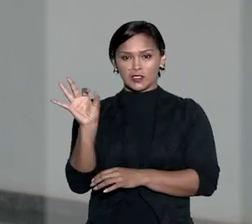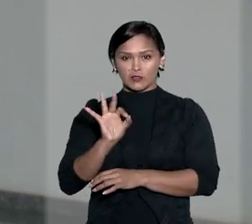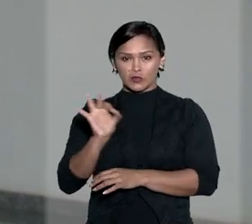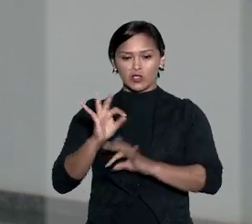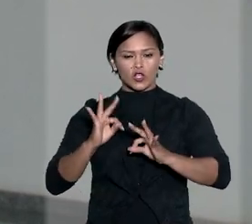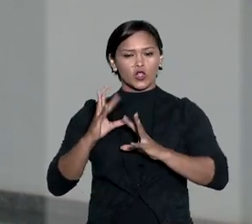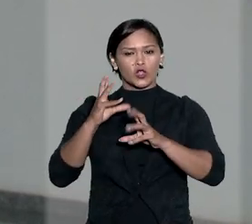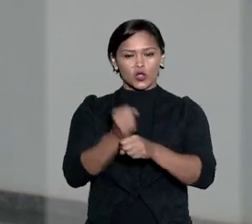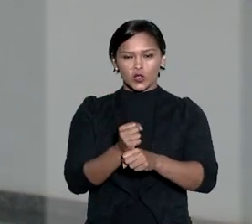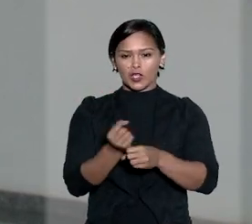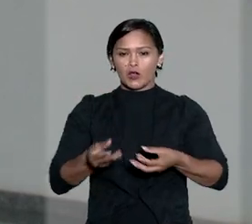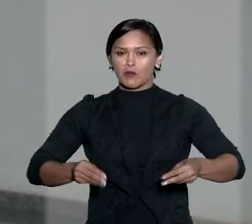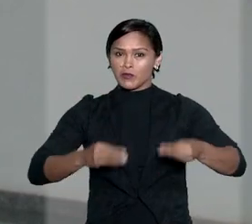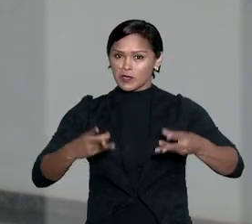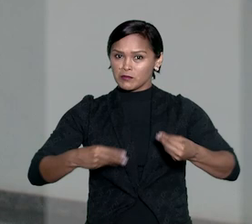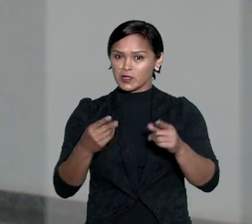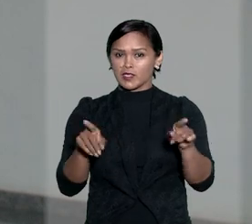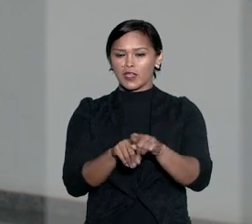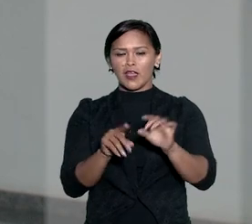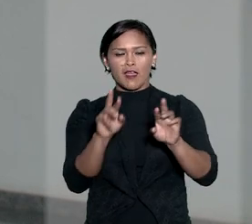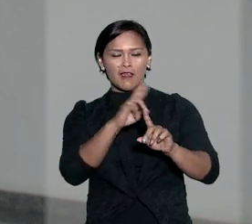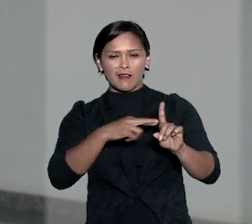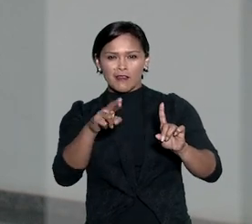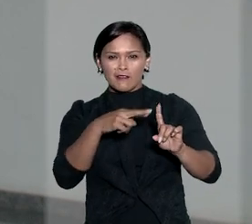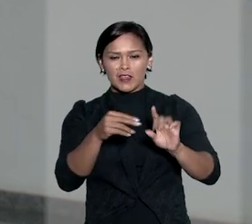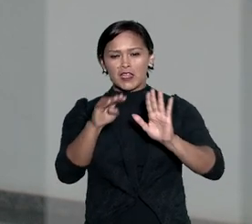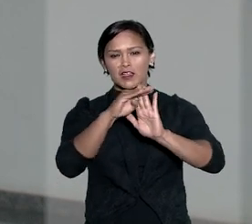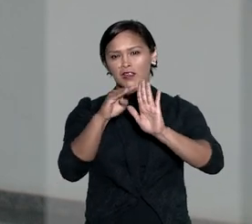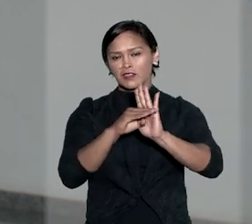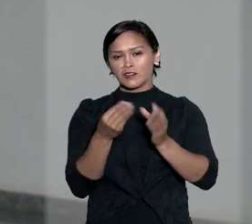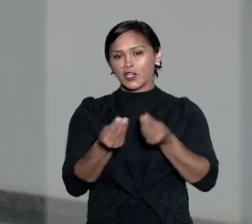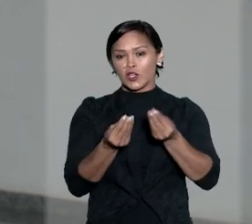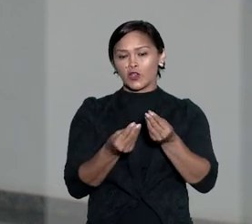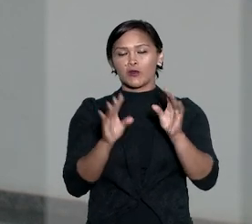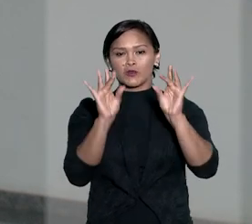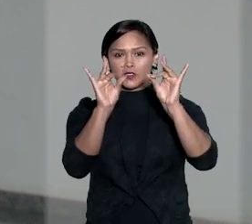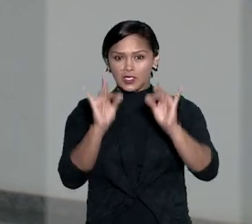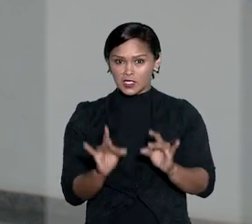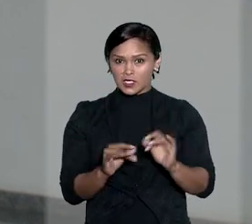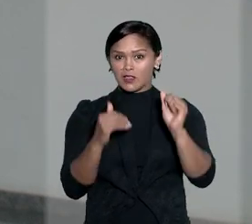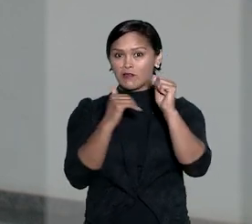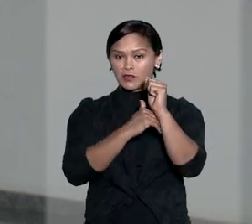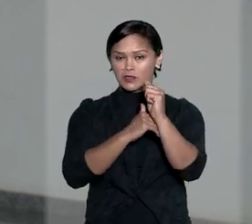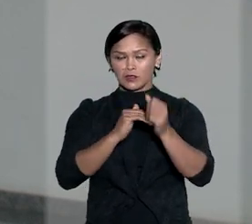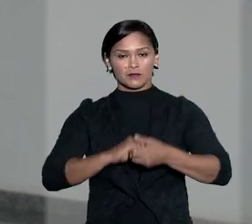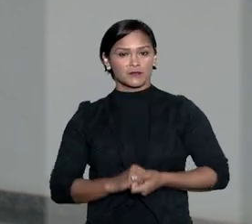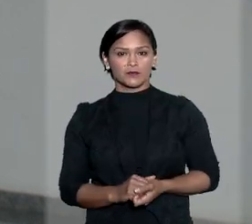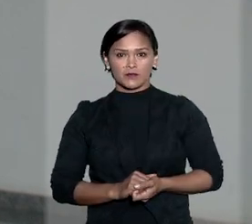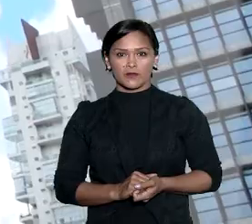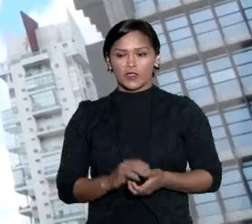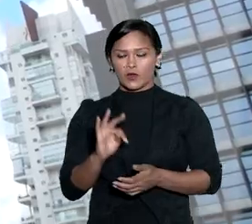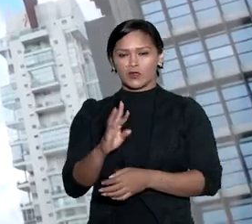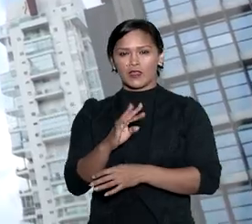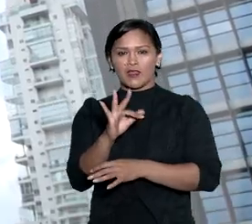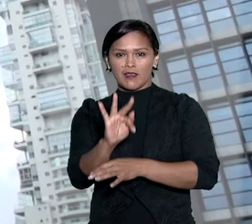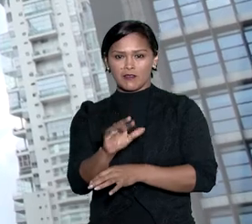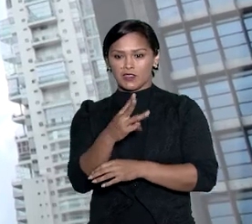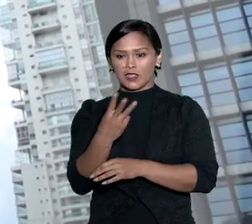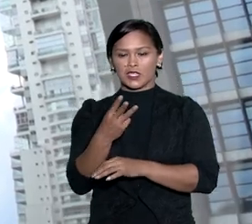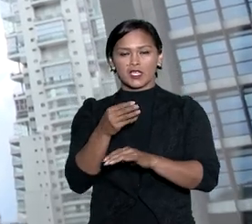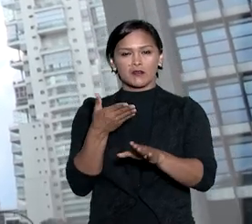7% do total das despesas referentes a itens classificados como sensíveis e sigilosos. O